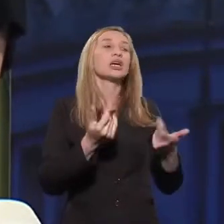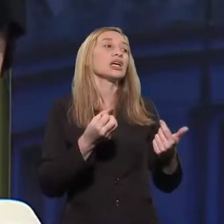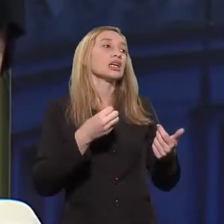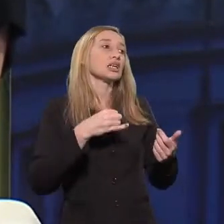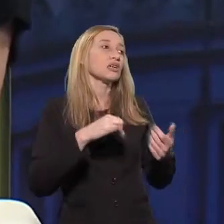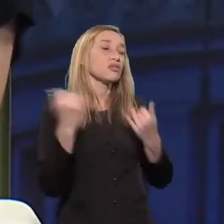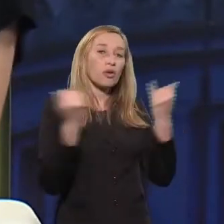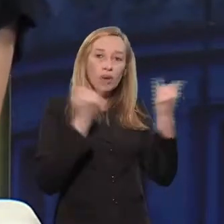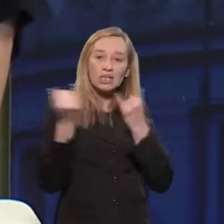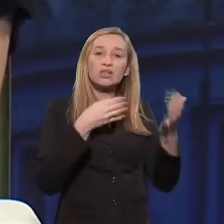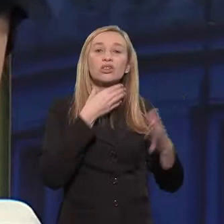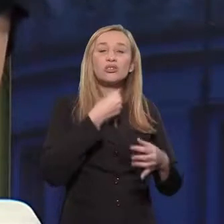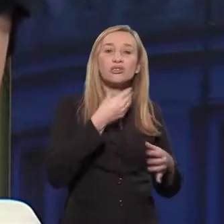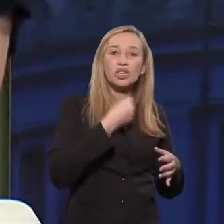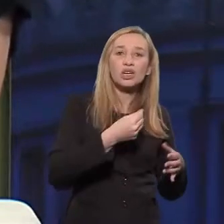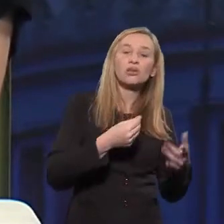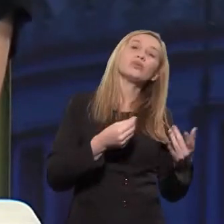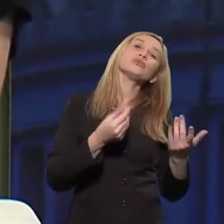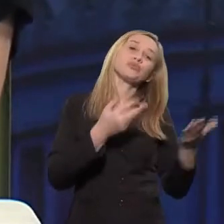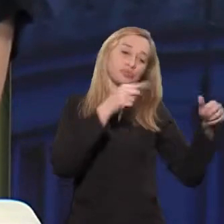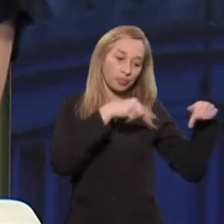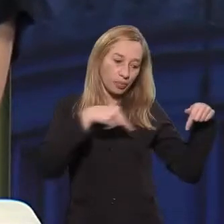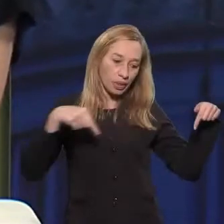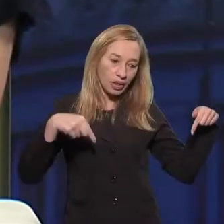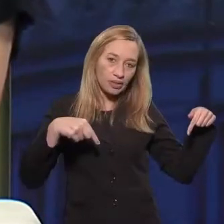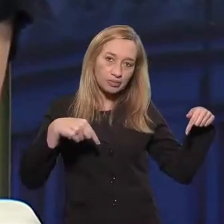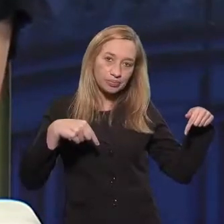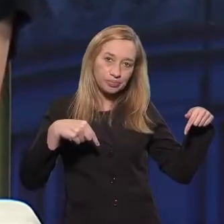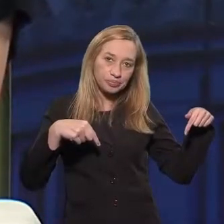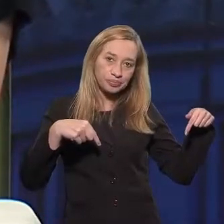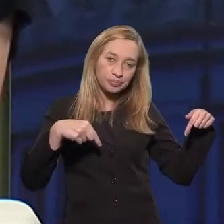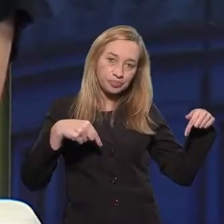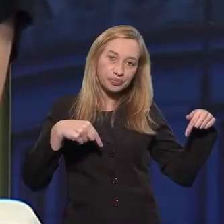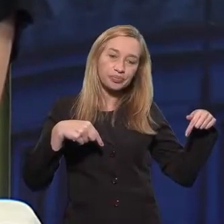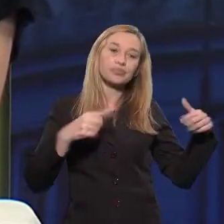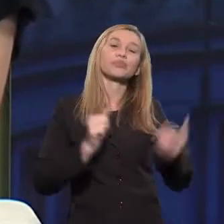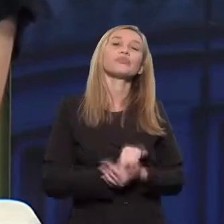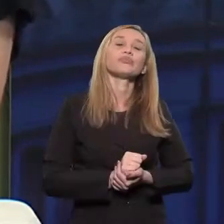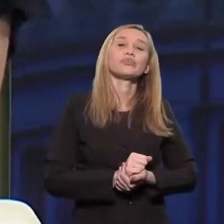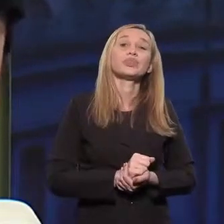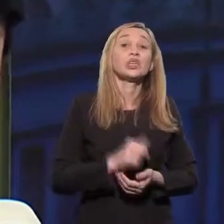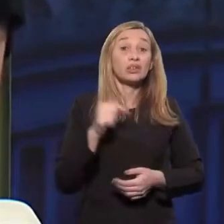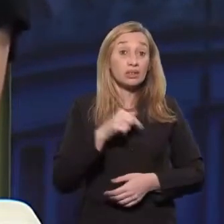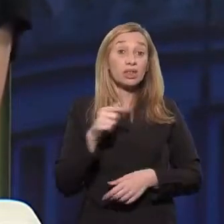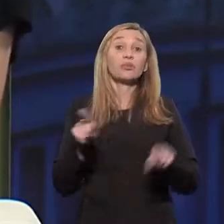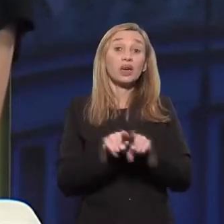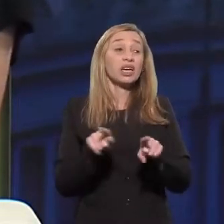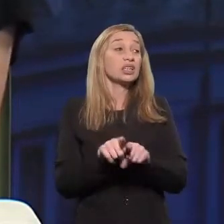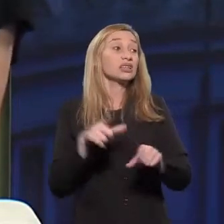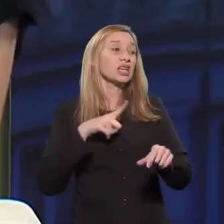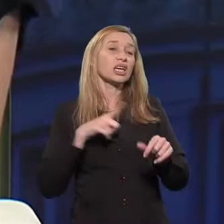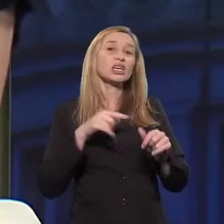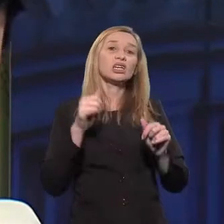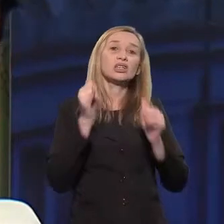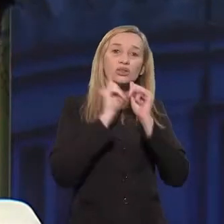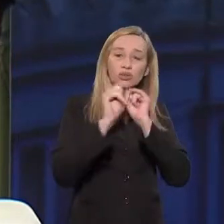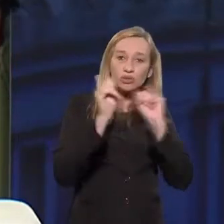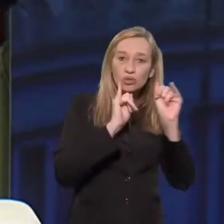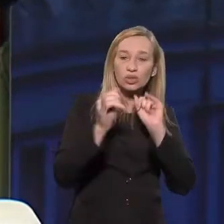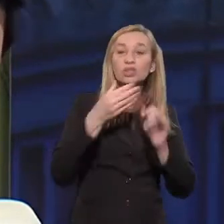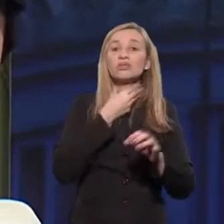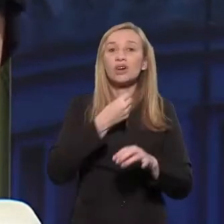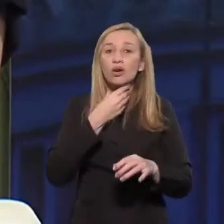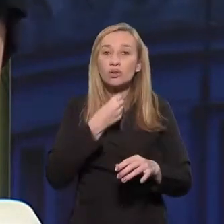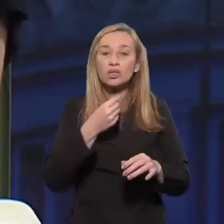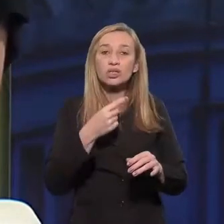tiverem dúvida. A gente vai botar aqui, é o www.saude.gov.br barra fake news. E ali também